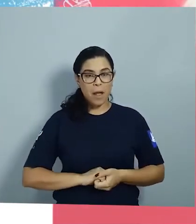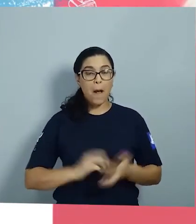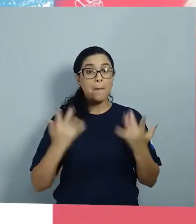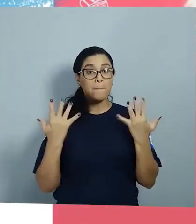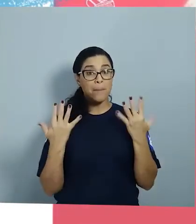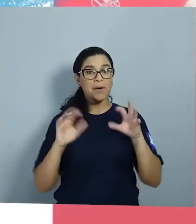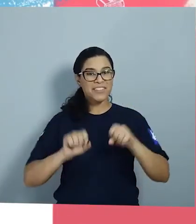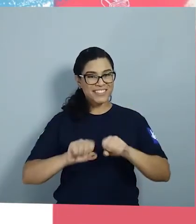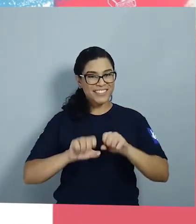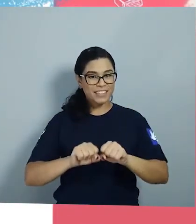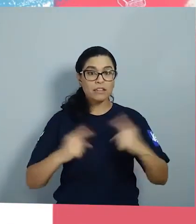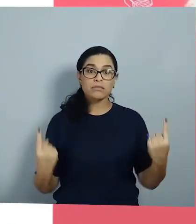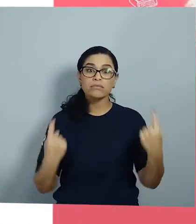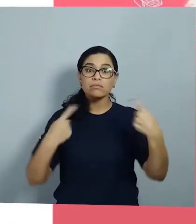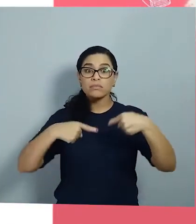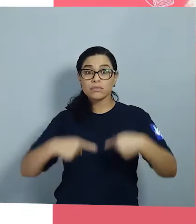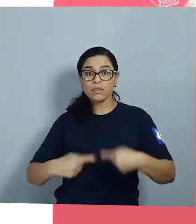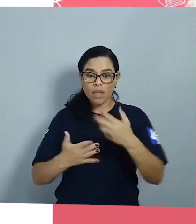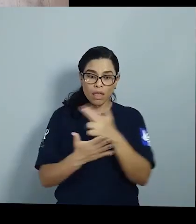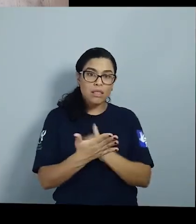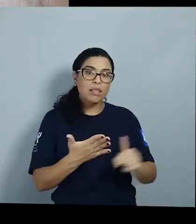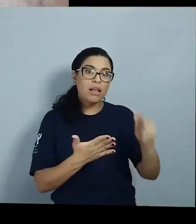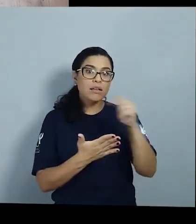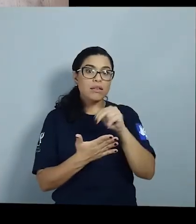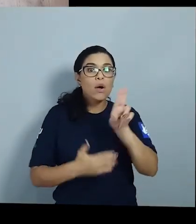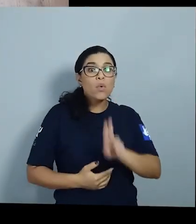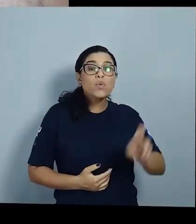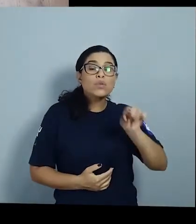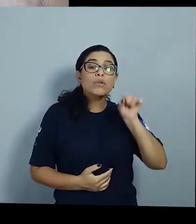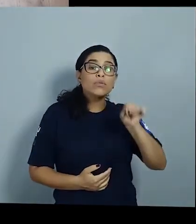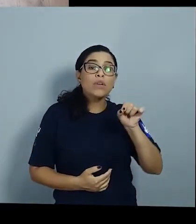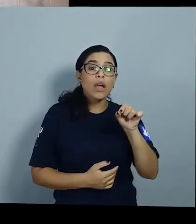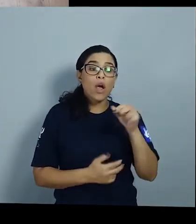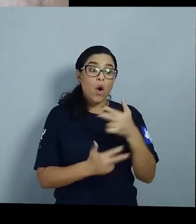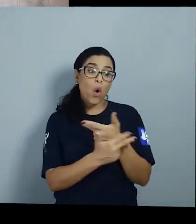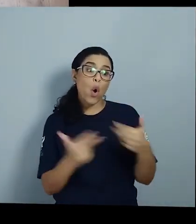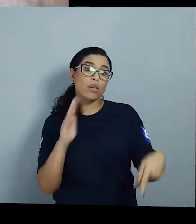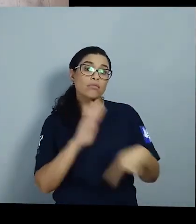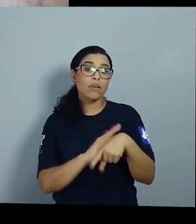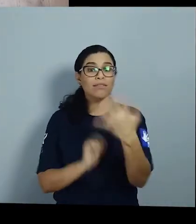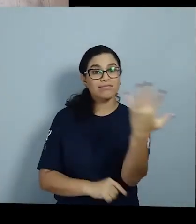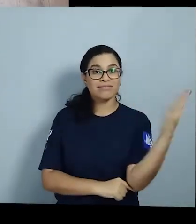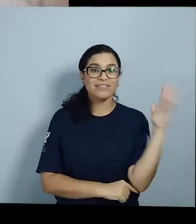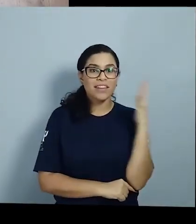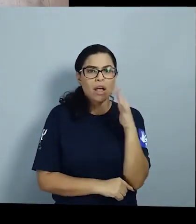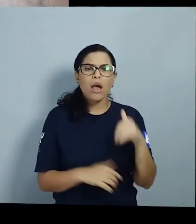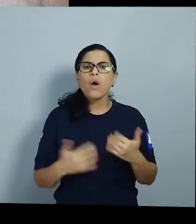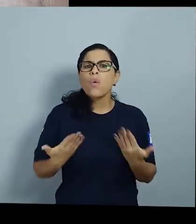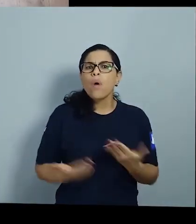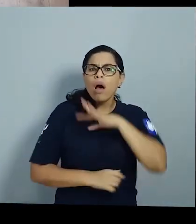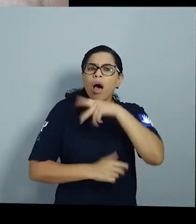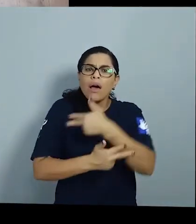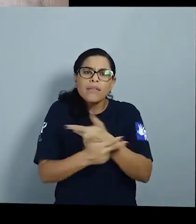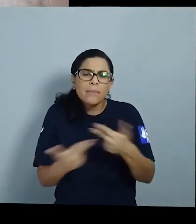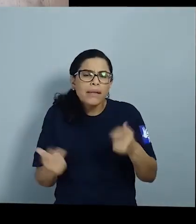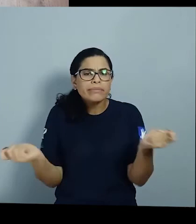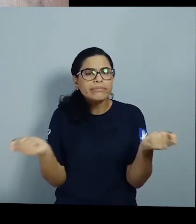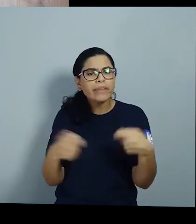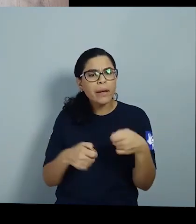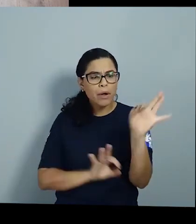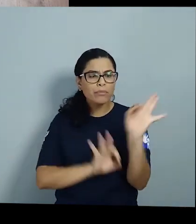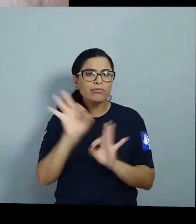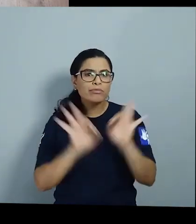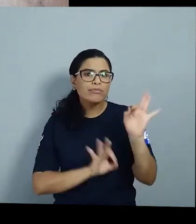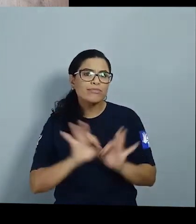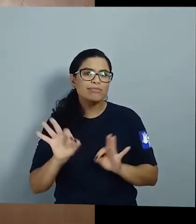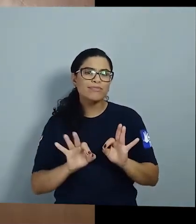massa? O desafio é desenhar usando elementos da natureza Quais bichinhos do nosso jardim será que conseguimos